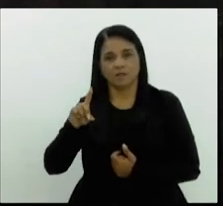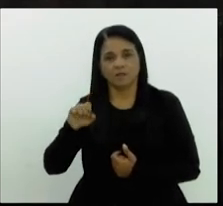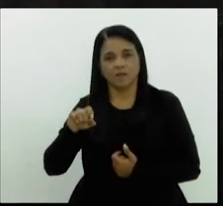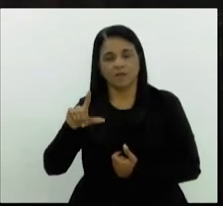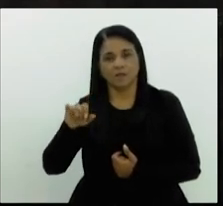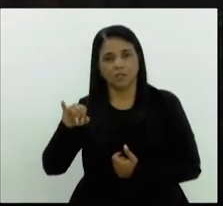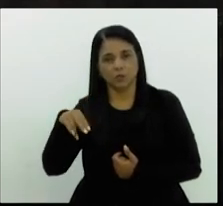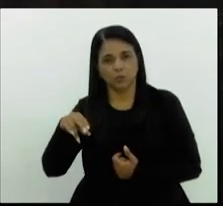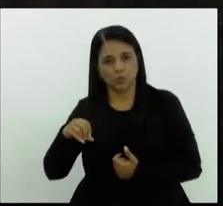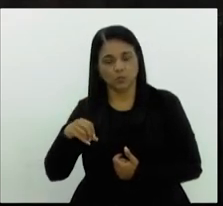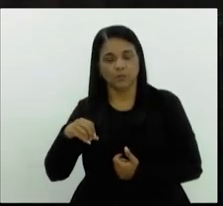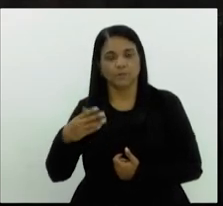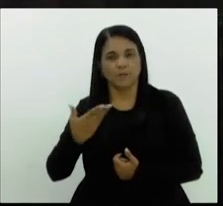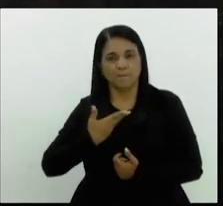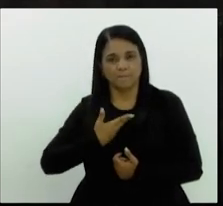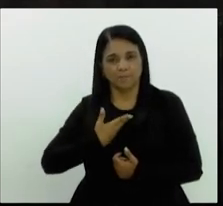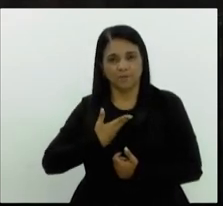amigo,